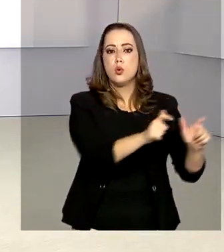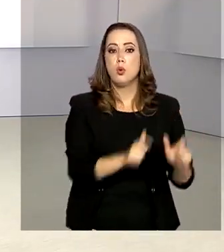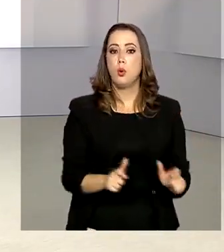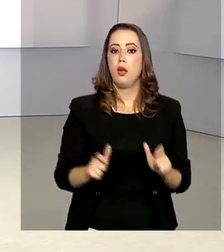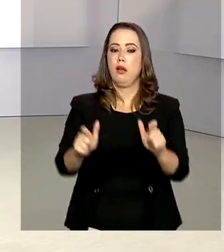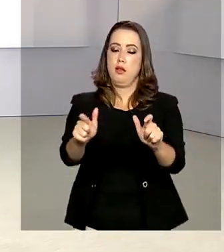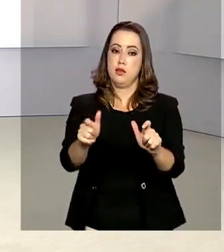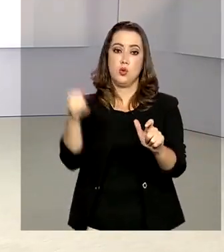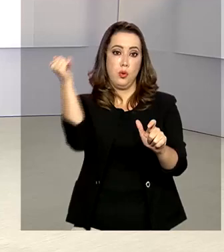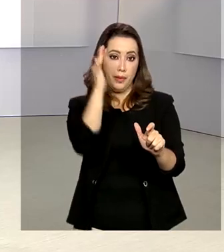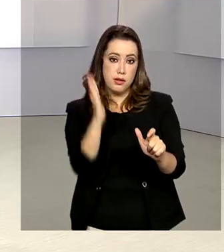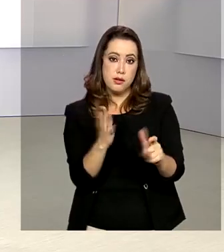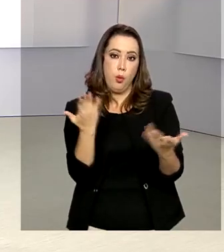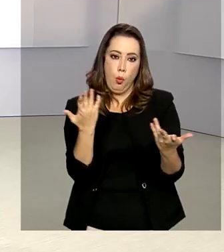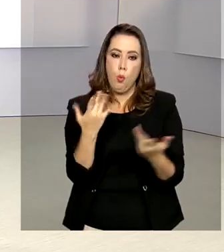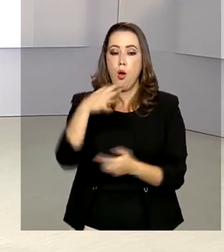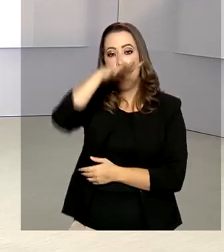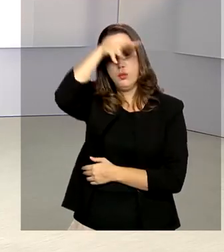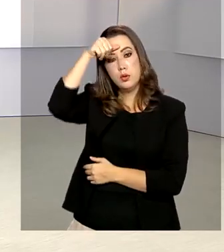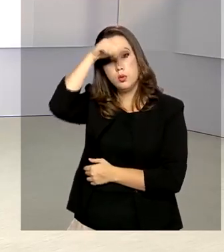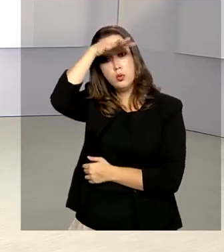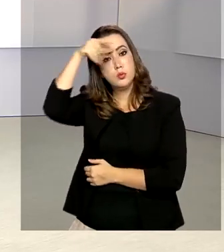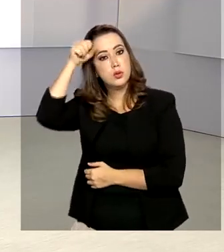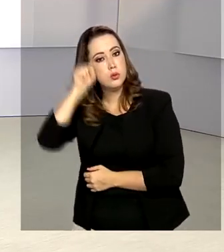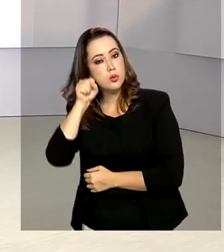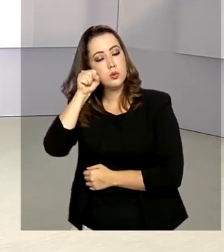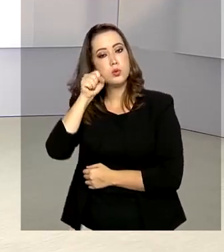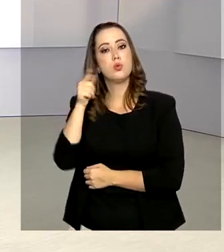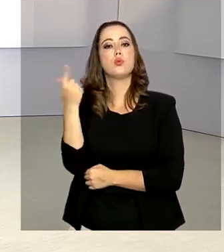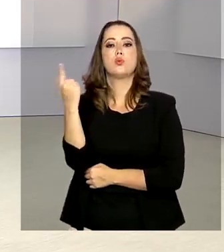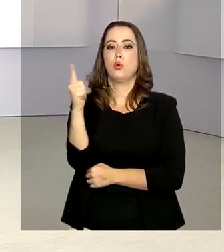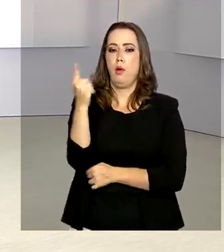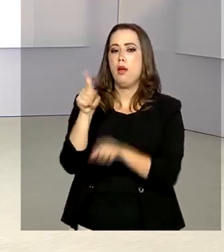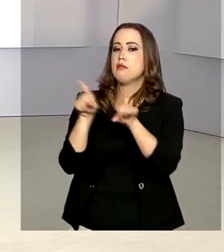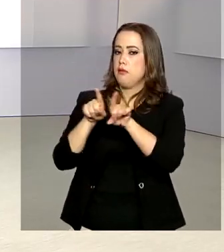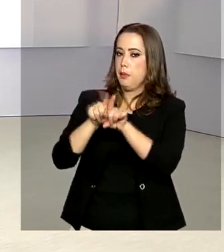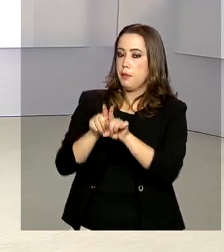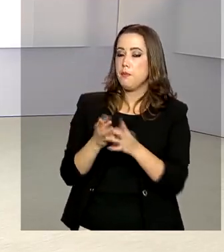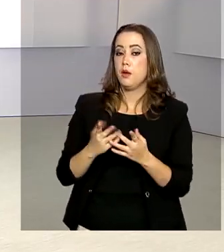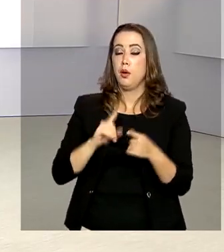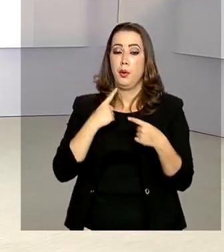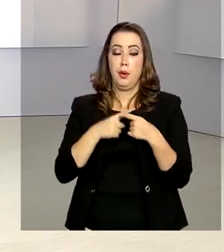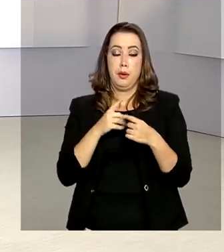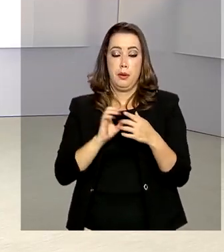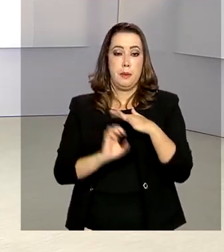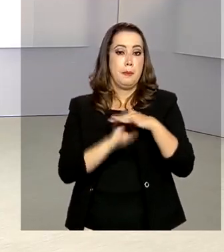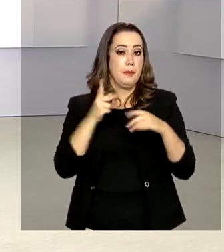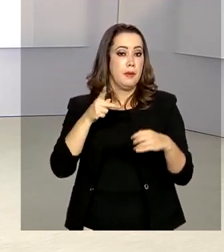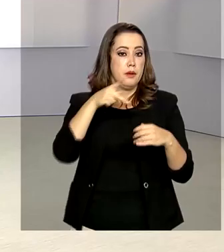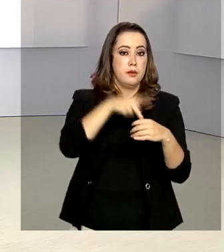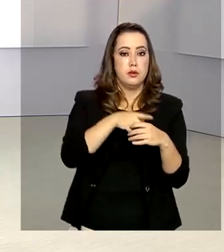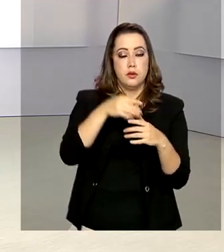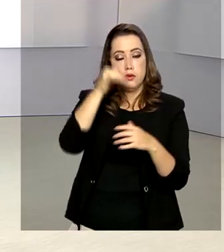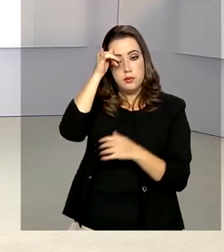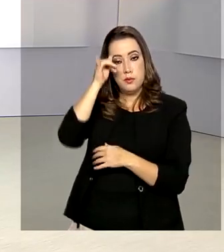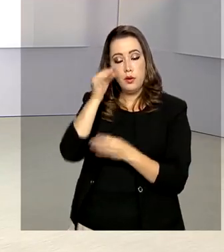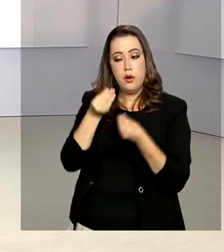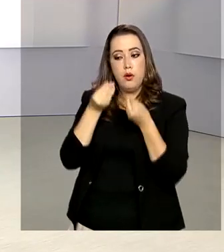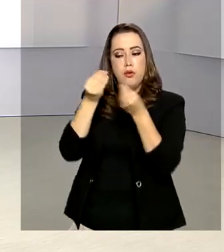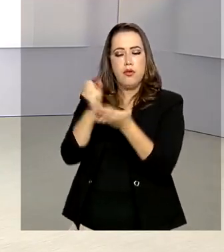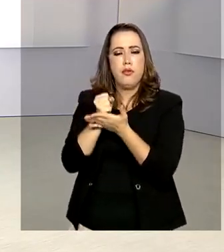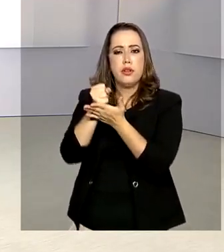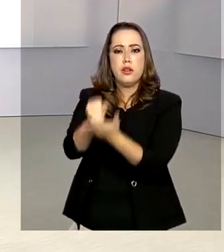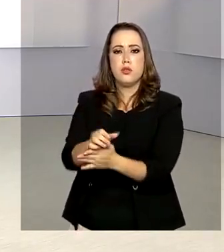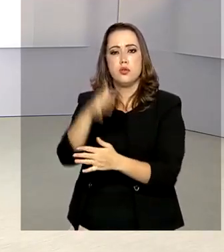como os estados de Mato Grosso, Mato Grosso do Sul e Goiás. De acordo com a Petrobras, o auxílio é para combater a propagação do